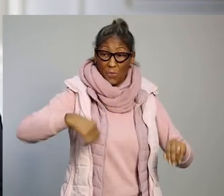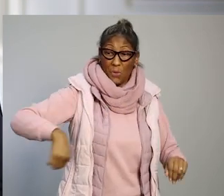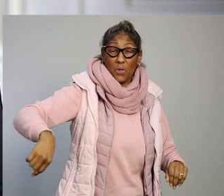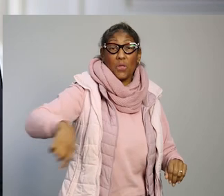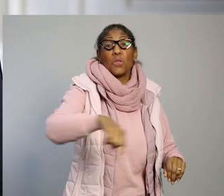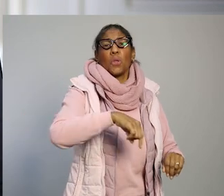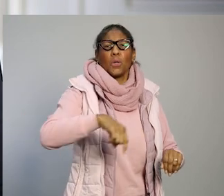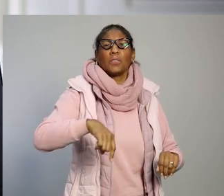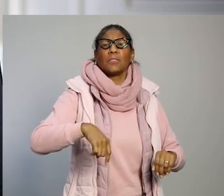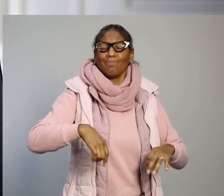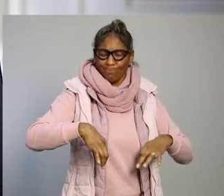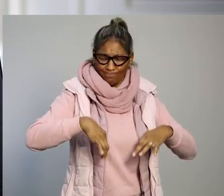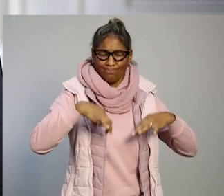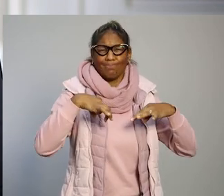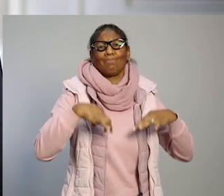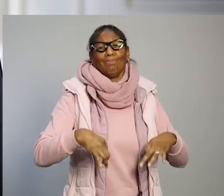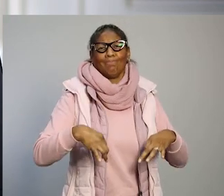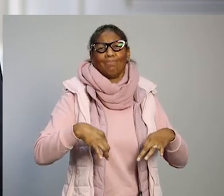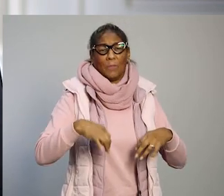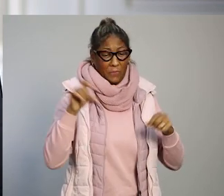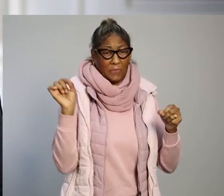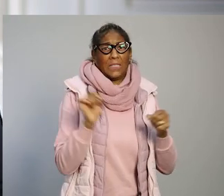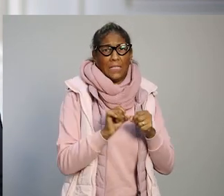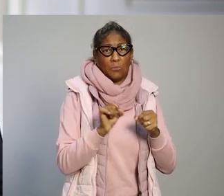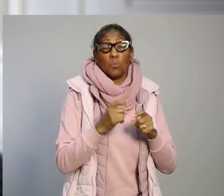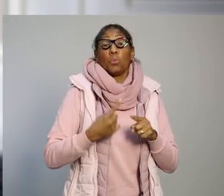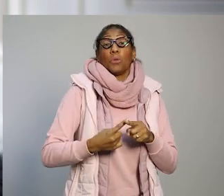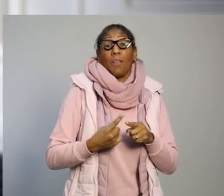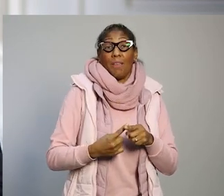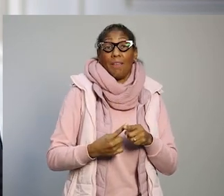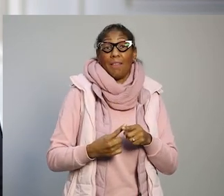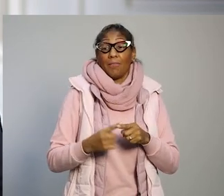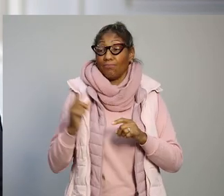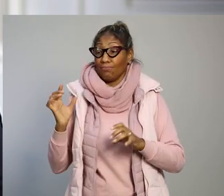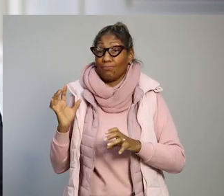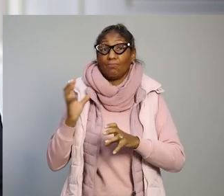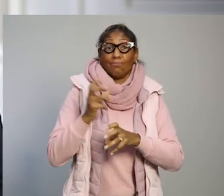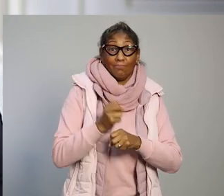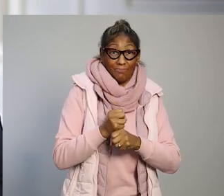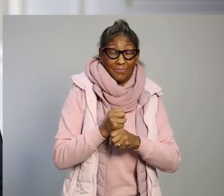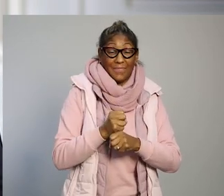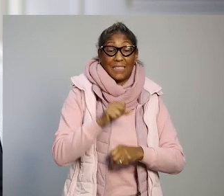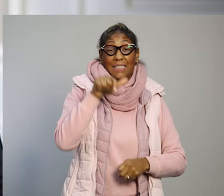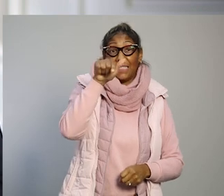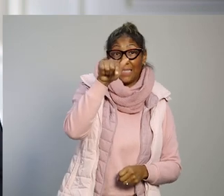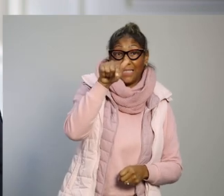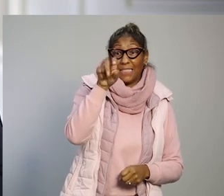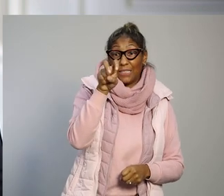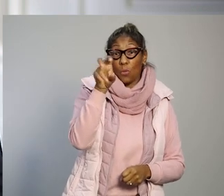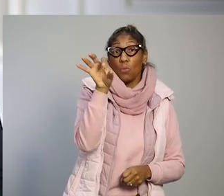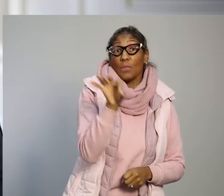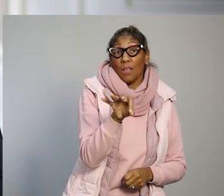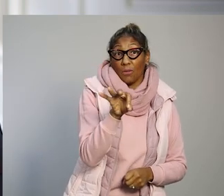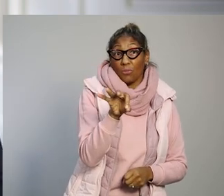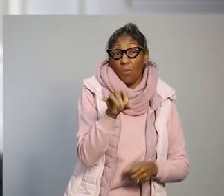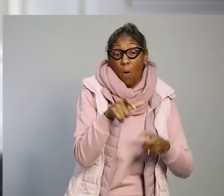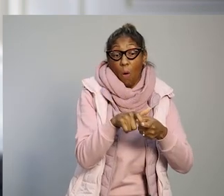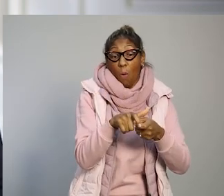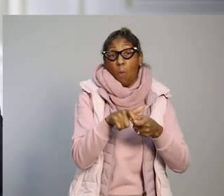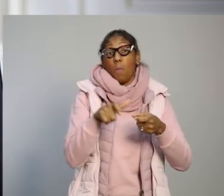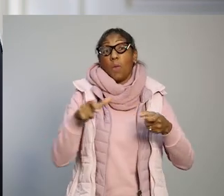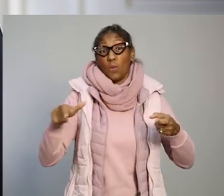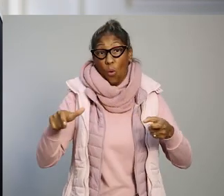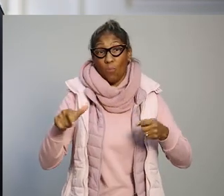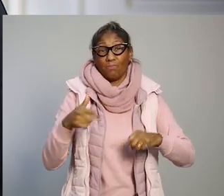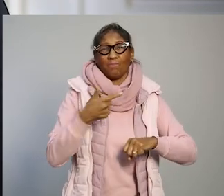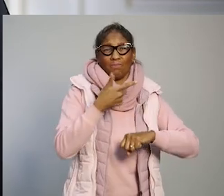fizemos a lição de casa. Até esse momento, nós já elevamos em 75%